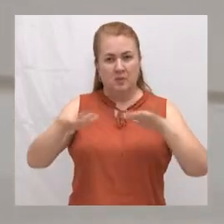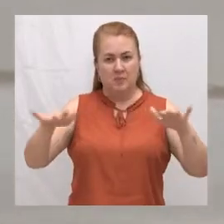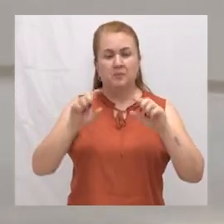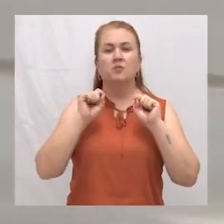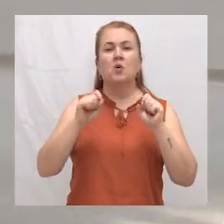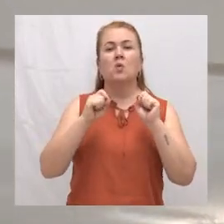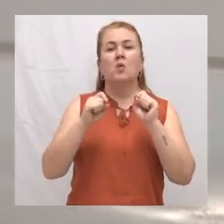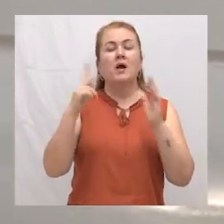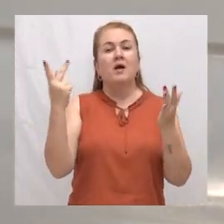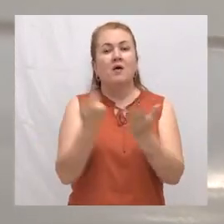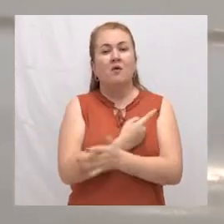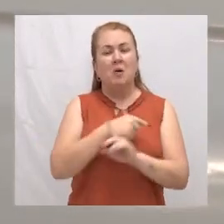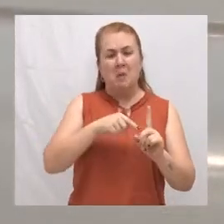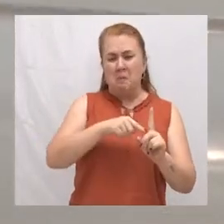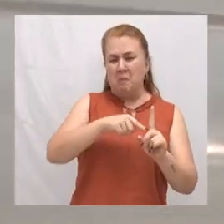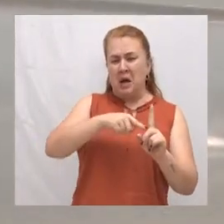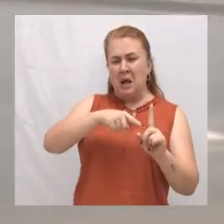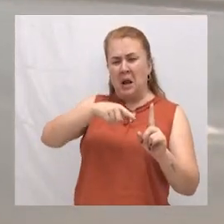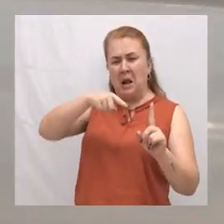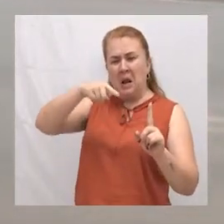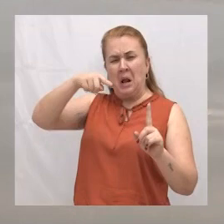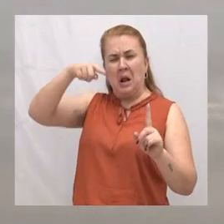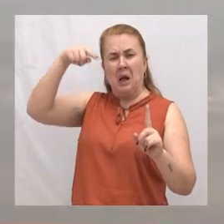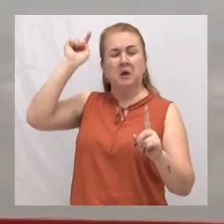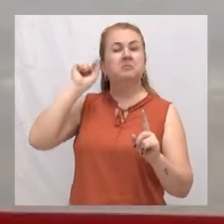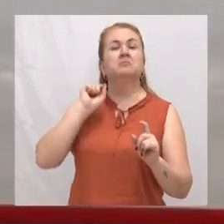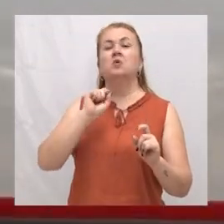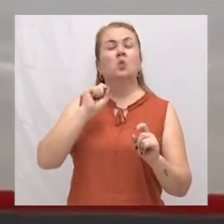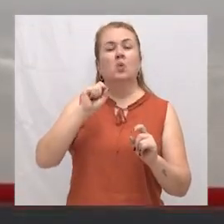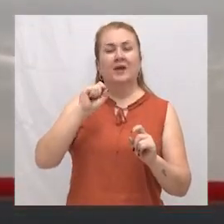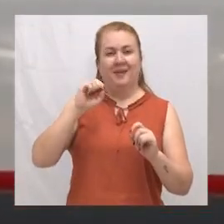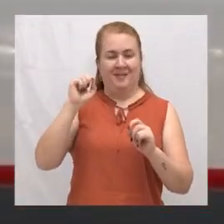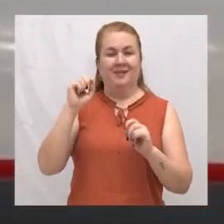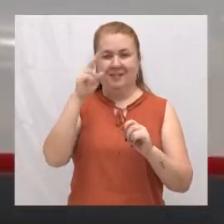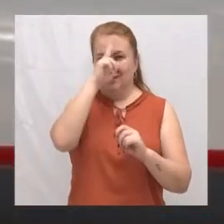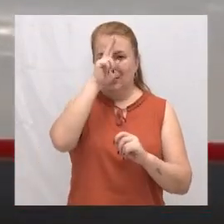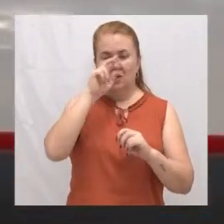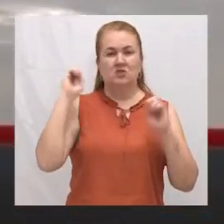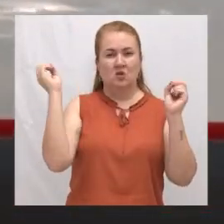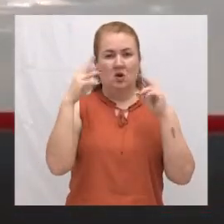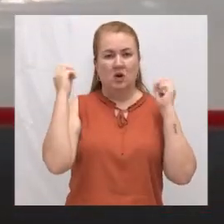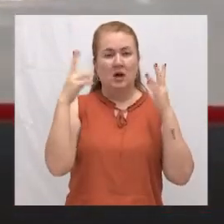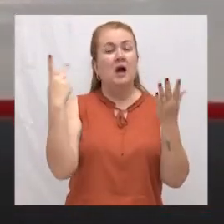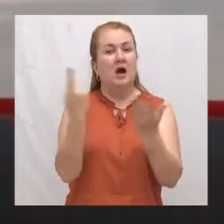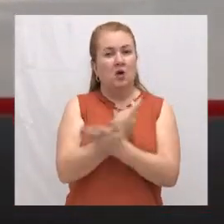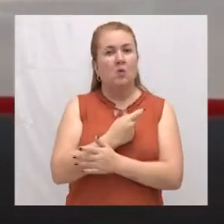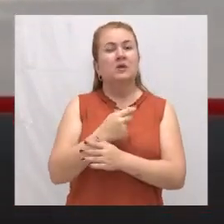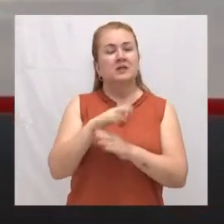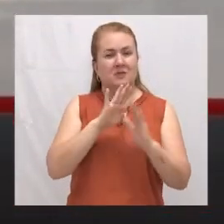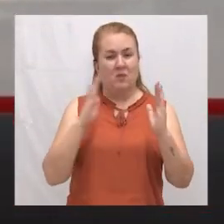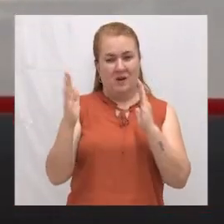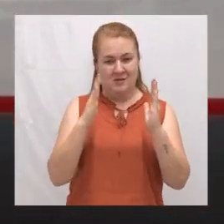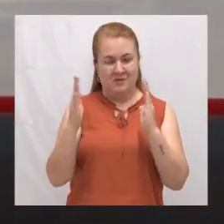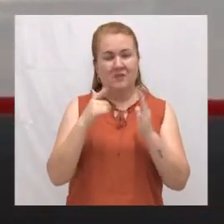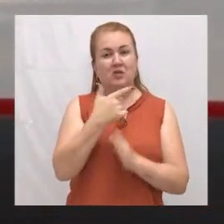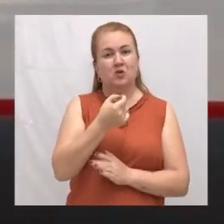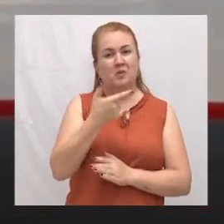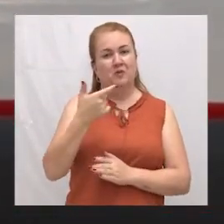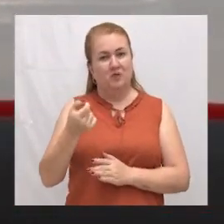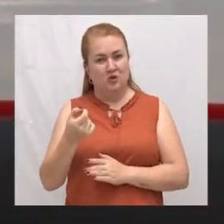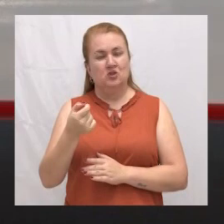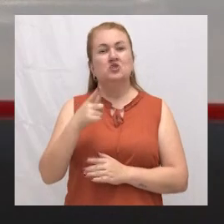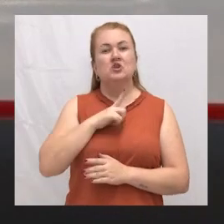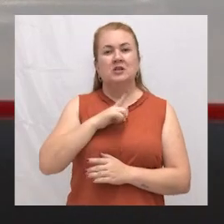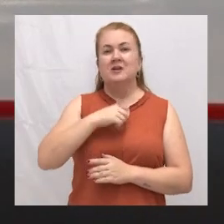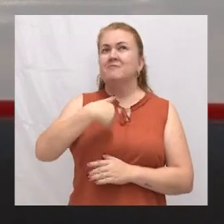O maior número de atendimentos da história do SAMU aconteceu justamente durante o pico da pandemia. em 2020, foram mais de